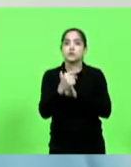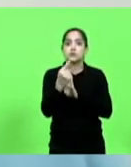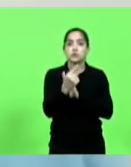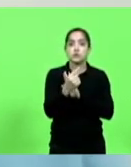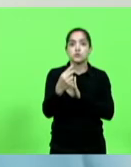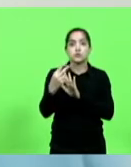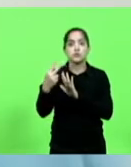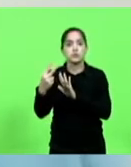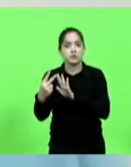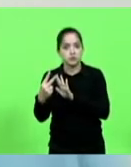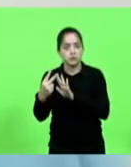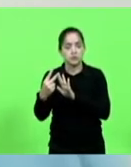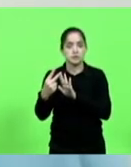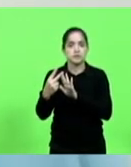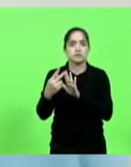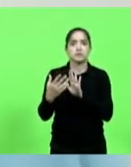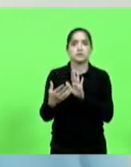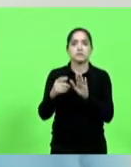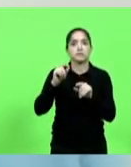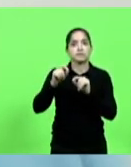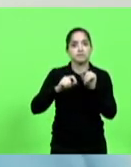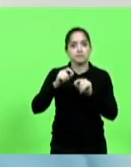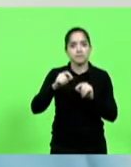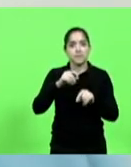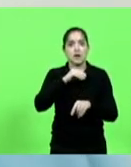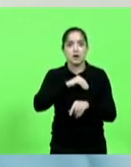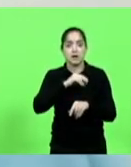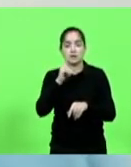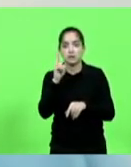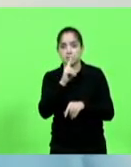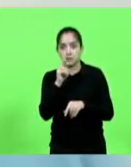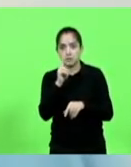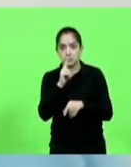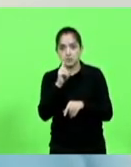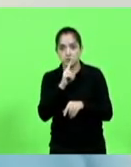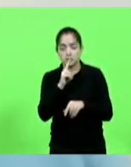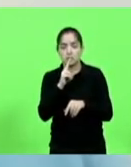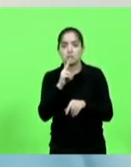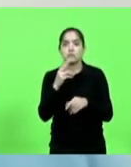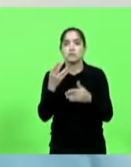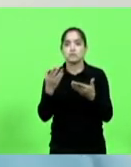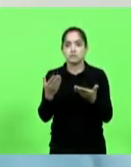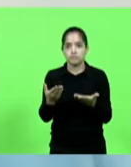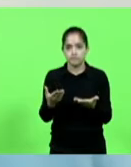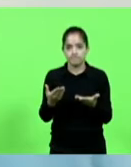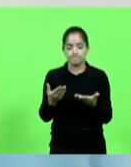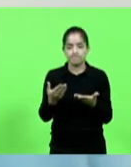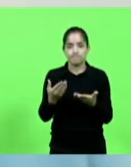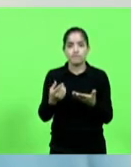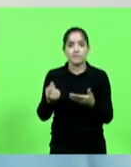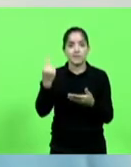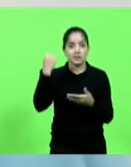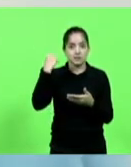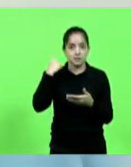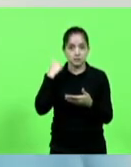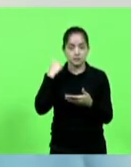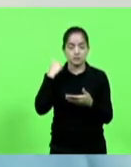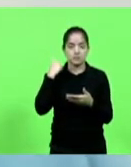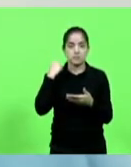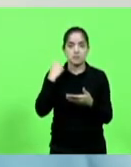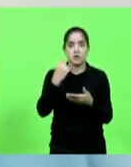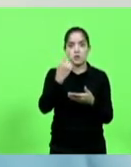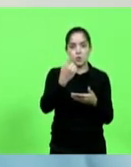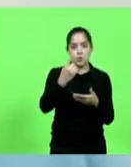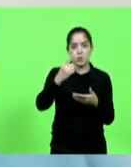é o inciso 1? A renda emergencial, né? Que foi investido, na época, pouco menos de 1 milhão.